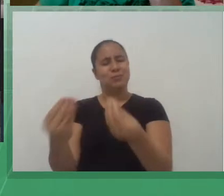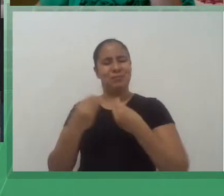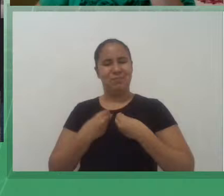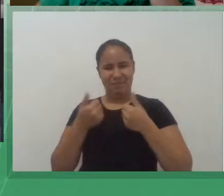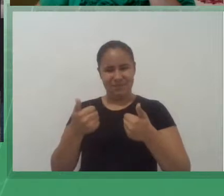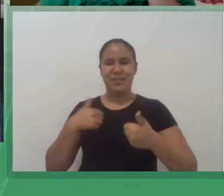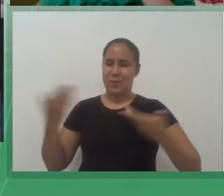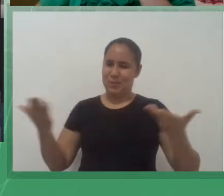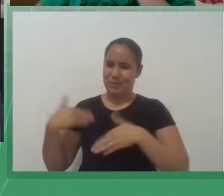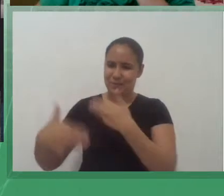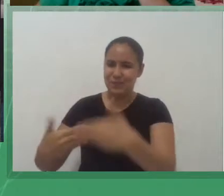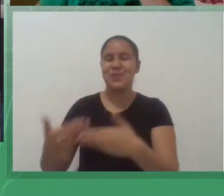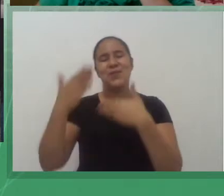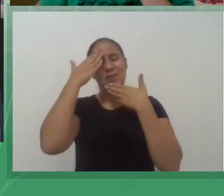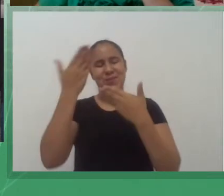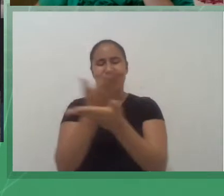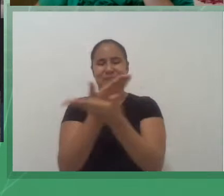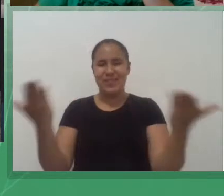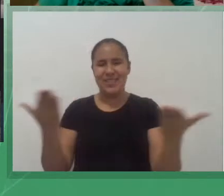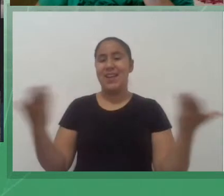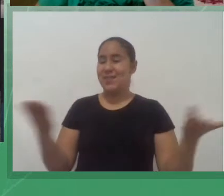vou passar minha fala para a professora Marcela